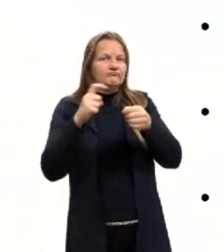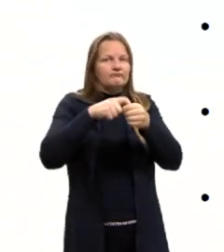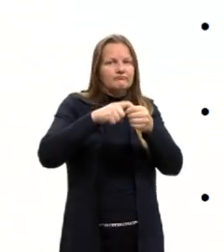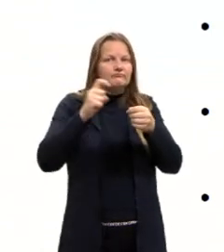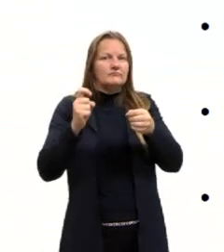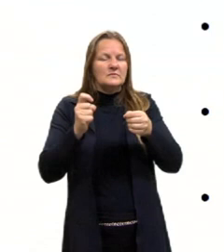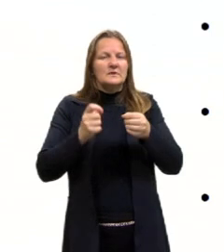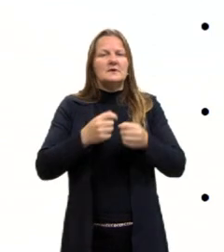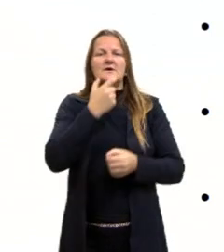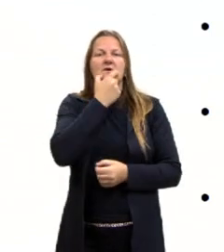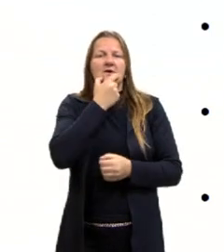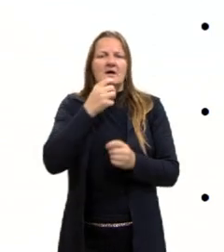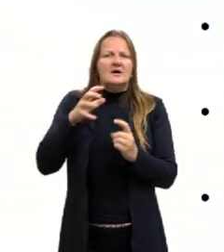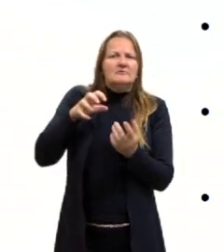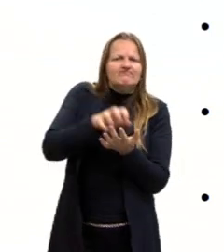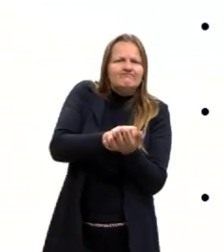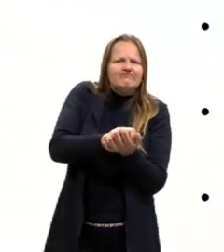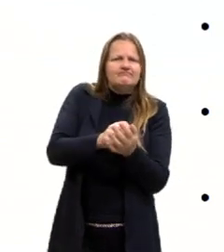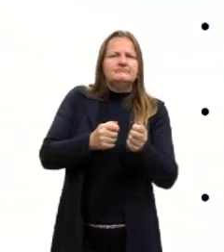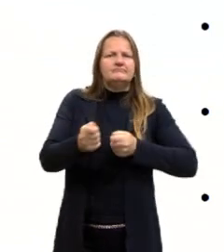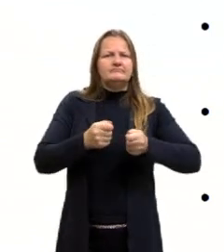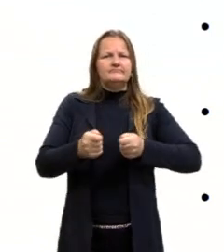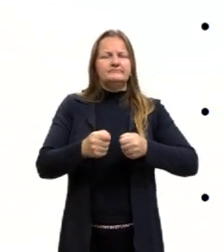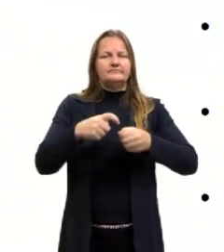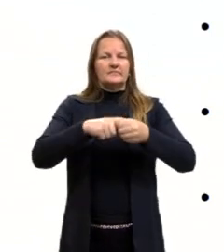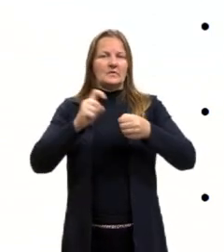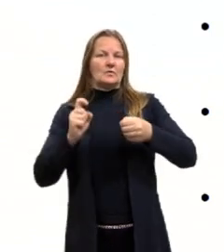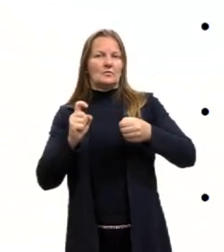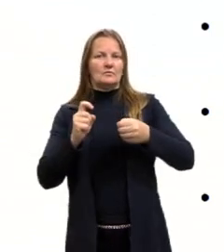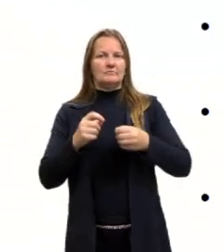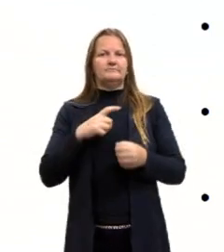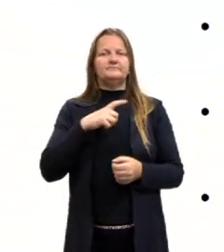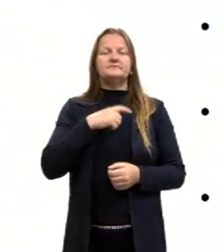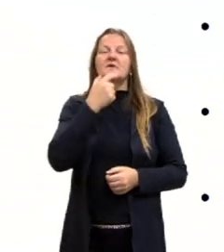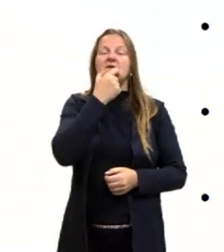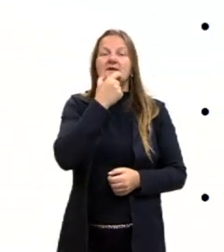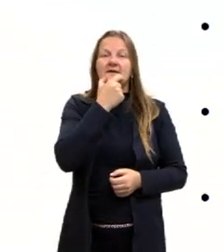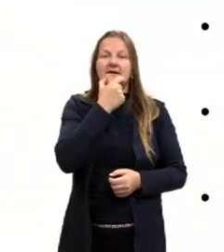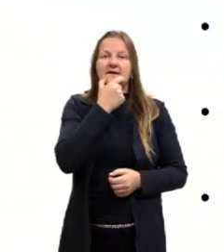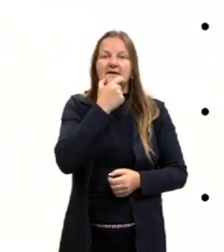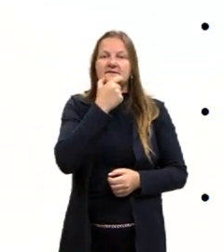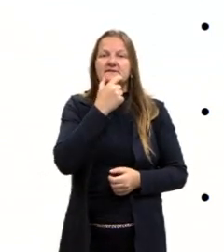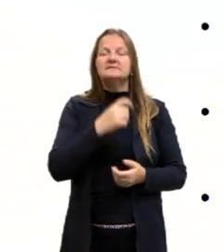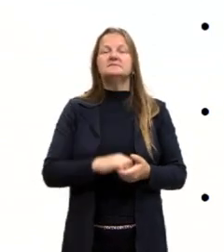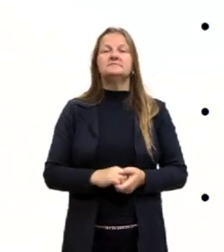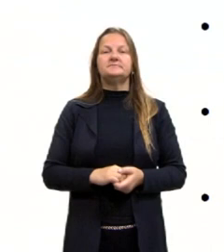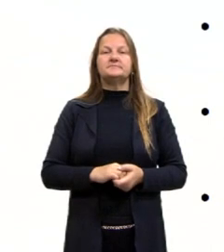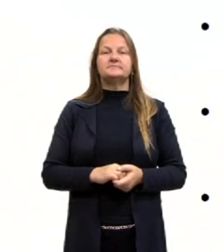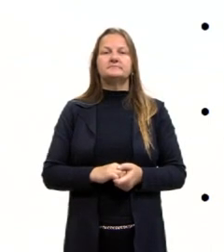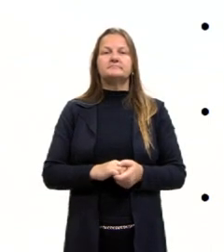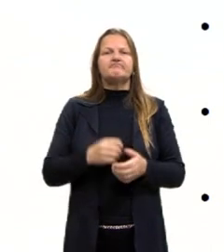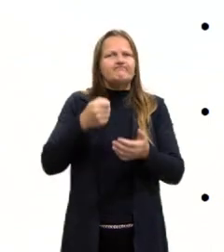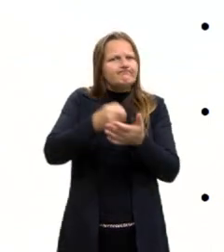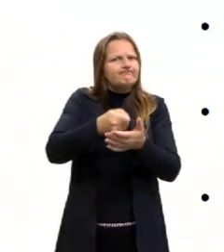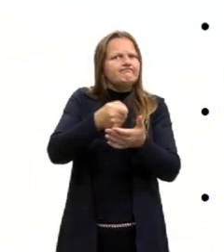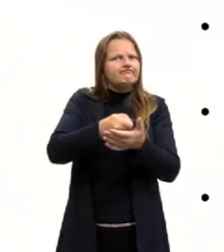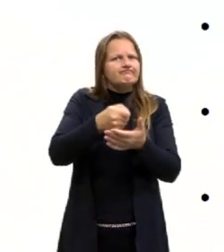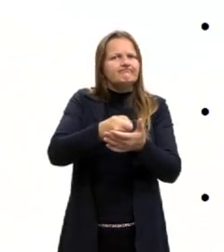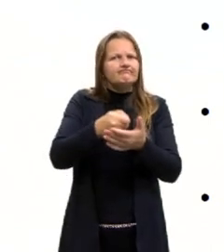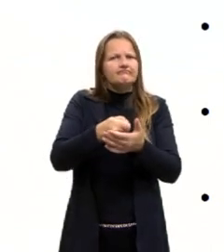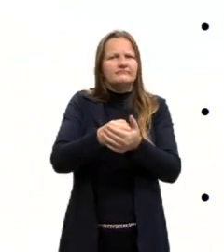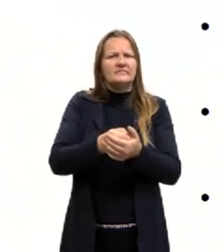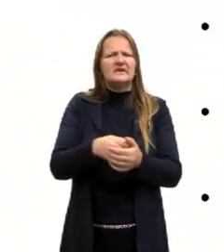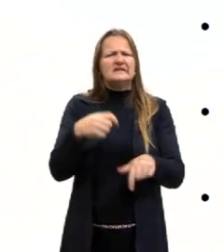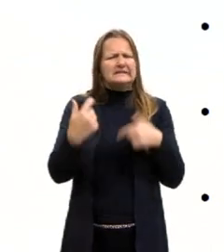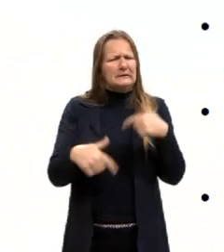dominação inglesa. Eles não vão ser bem-sucedidos nesse momento. E os ingleses, inclusive, por obrigar ali a fazerem trabalho